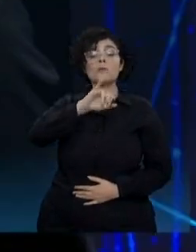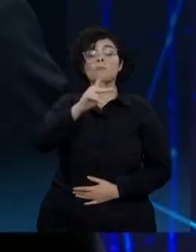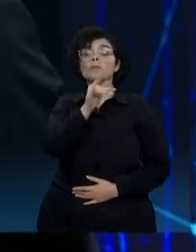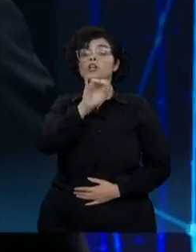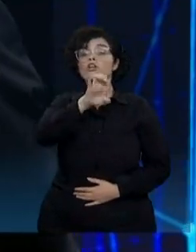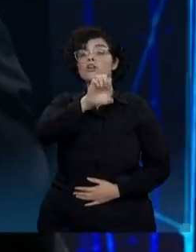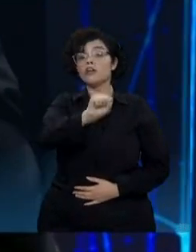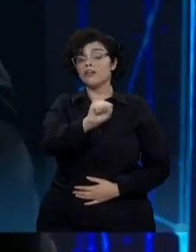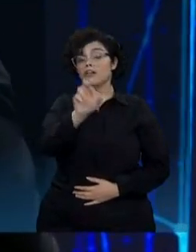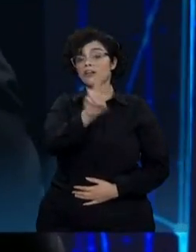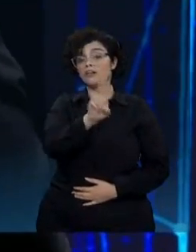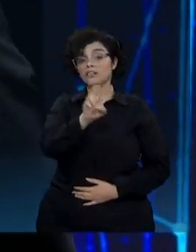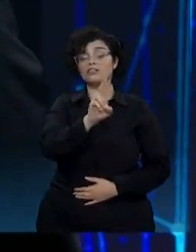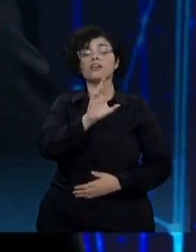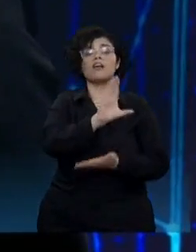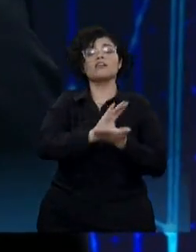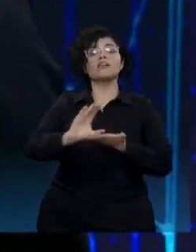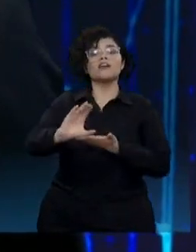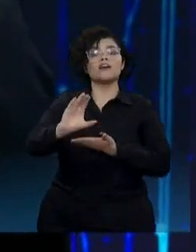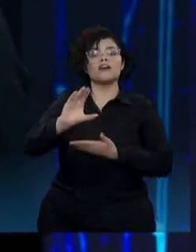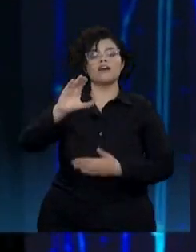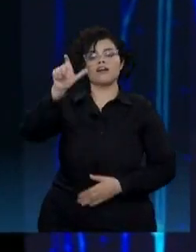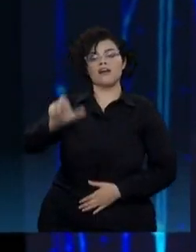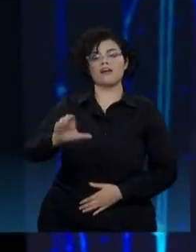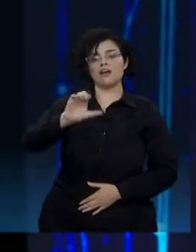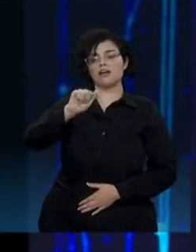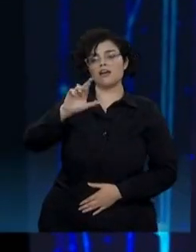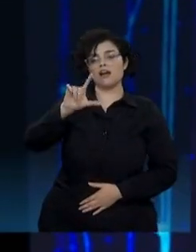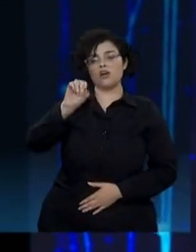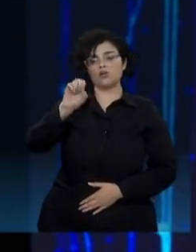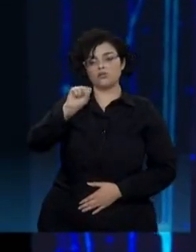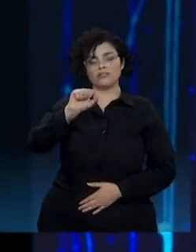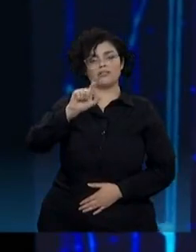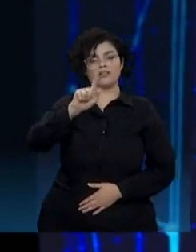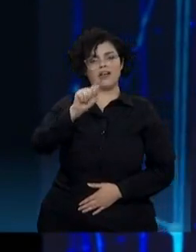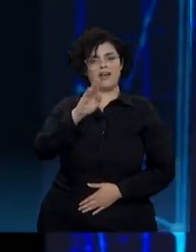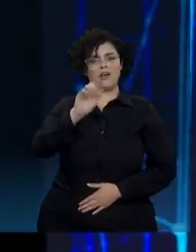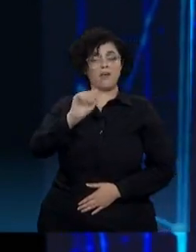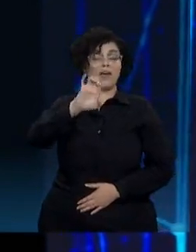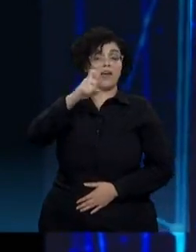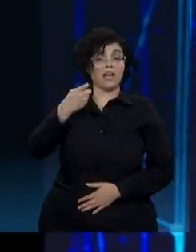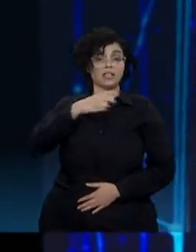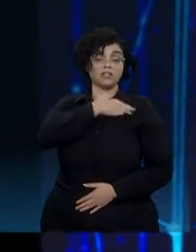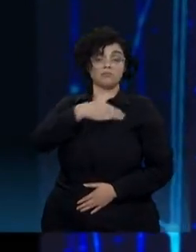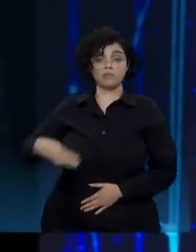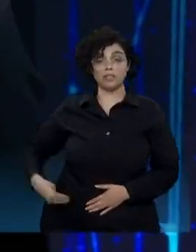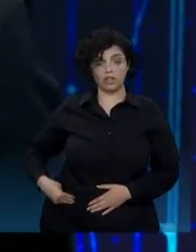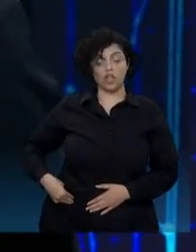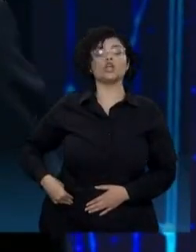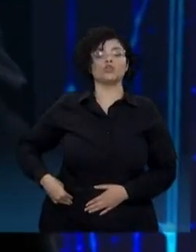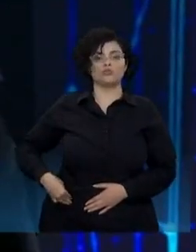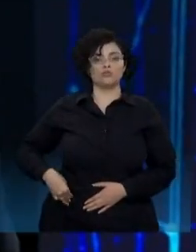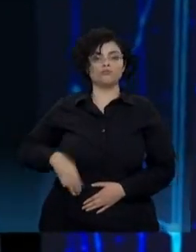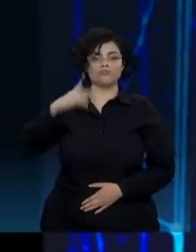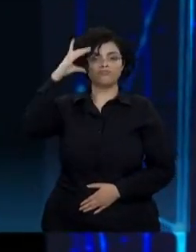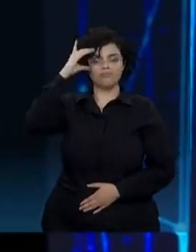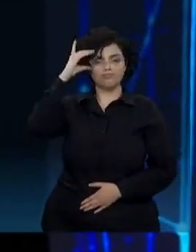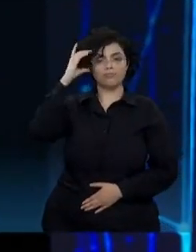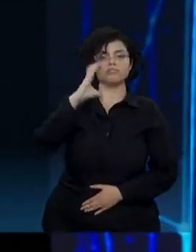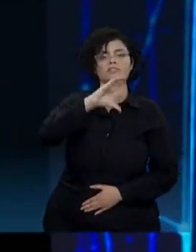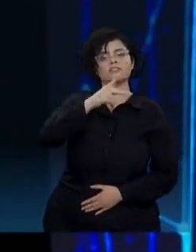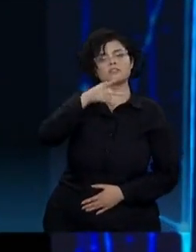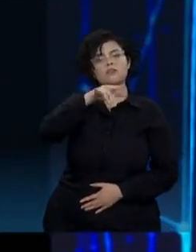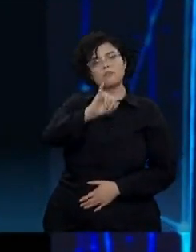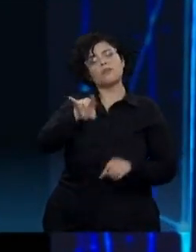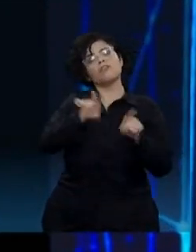desviado por o senhor Carlos Gabas, ex-ministro Dilma Rousseff, que passeava de bicicleta com ela, a CPI do seu amigo